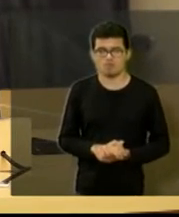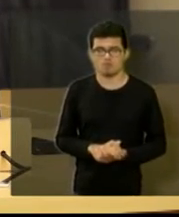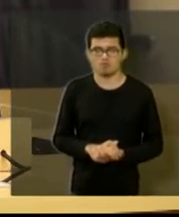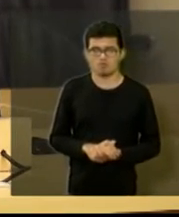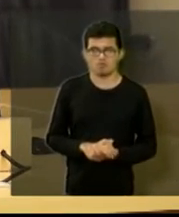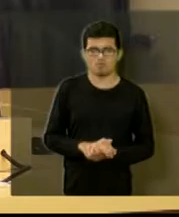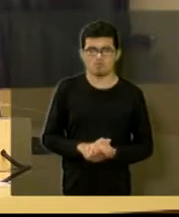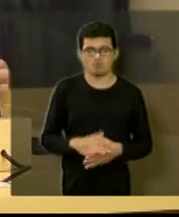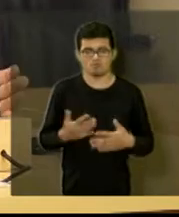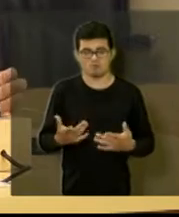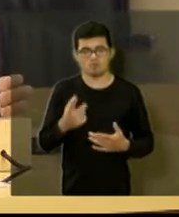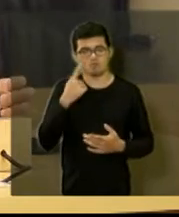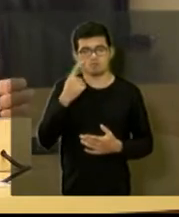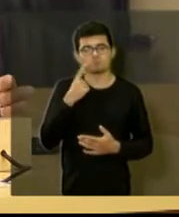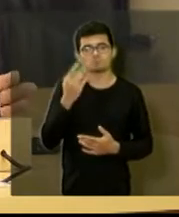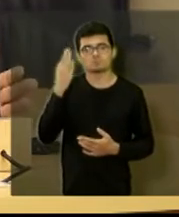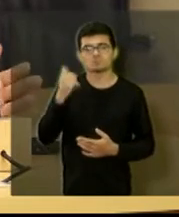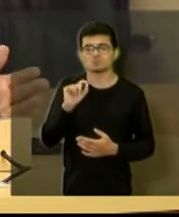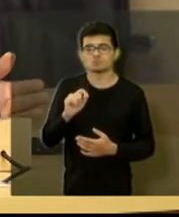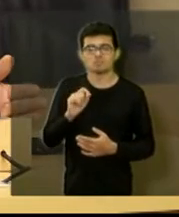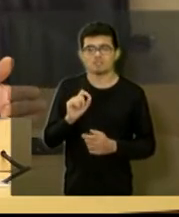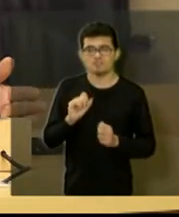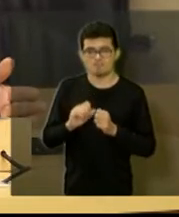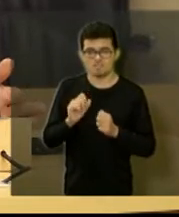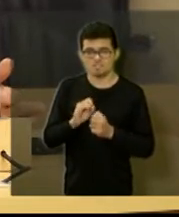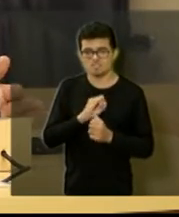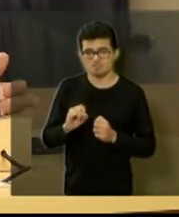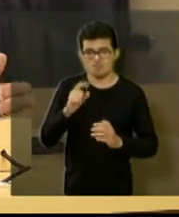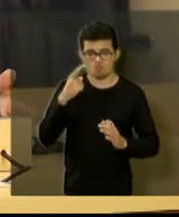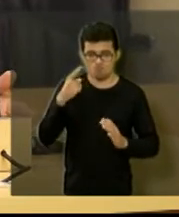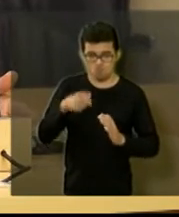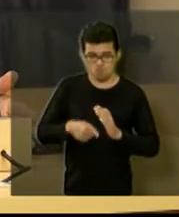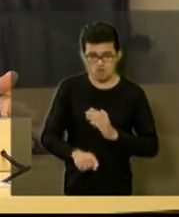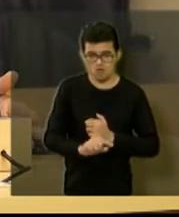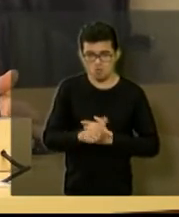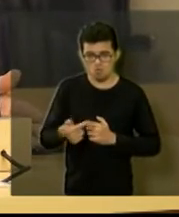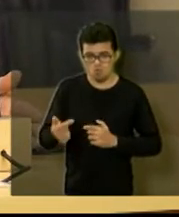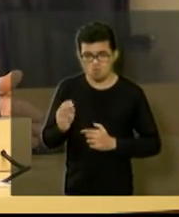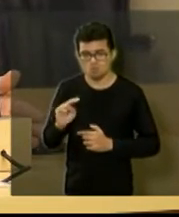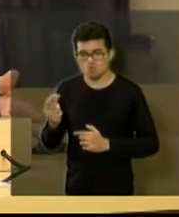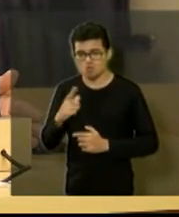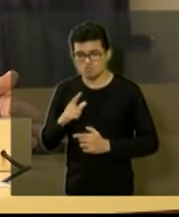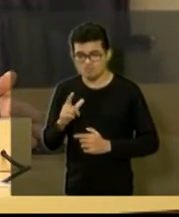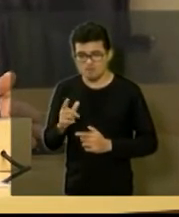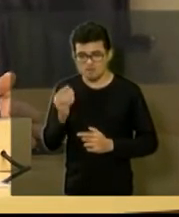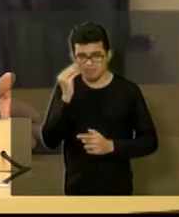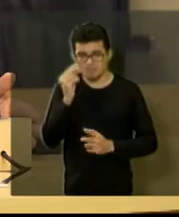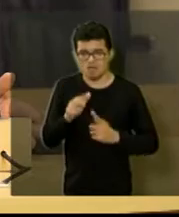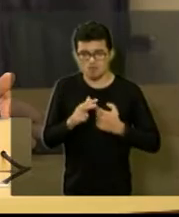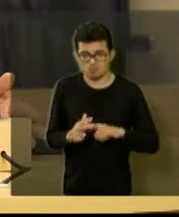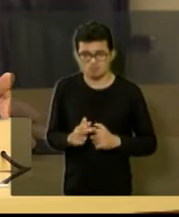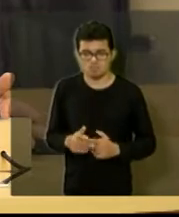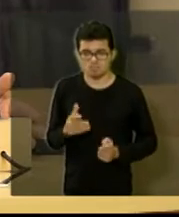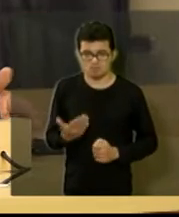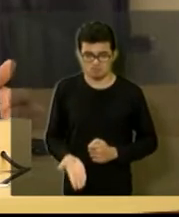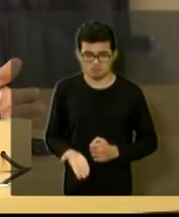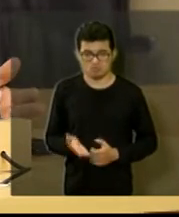que determina para ver o que vai ser feito se vai furar outro poço ou se vai recuperar este poço